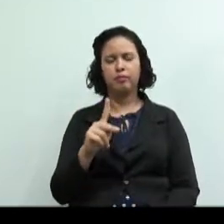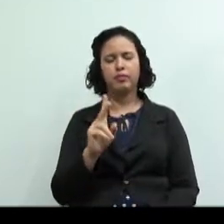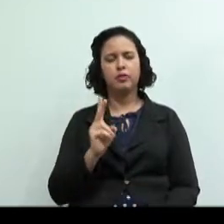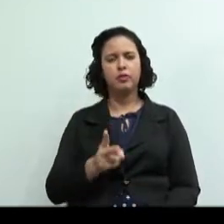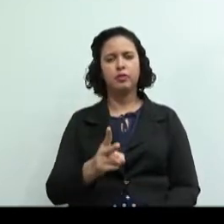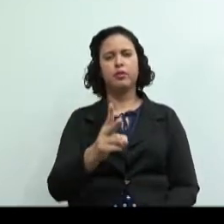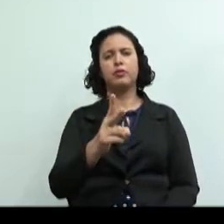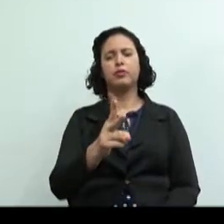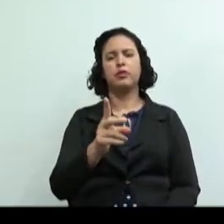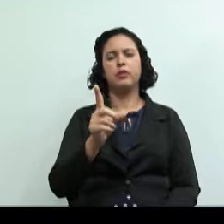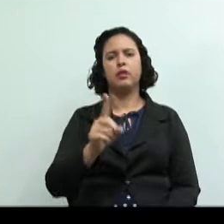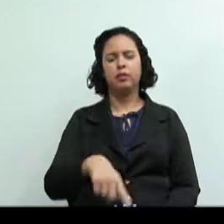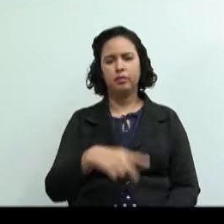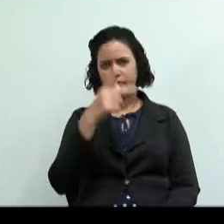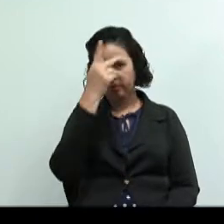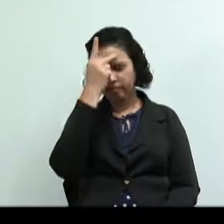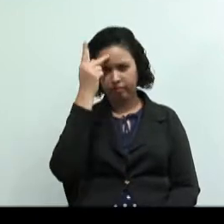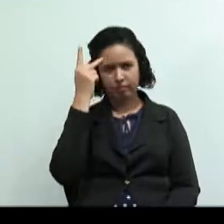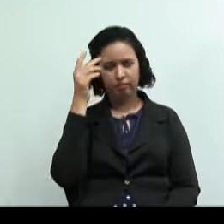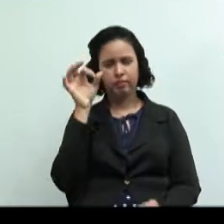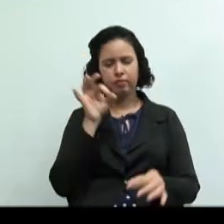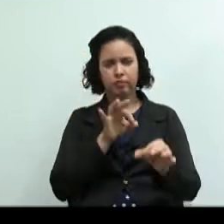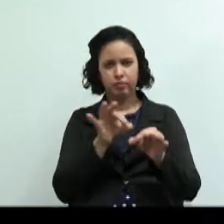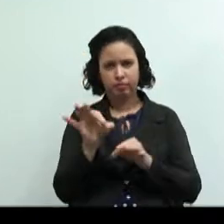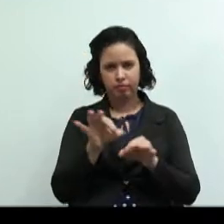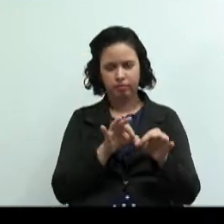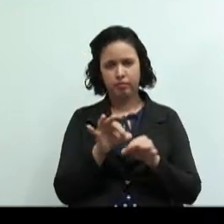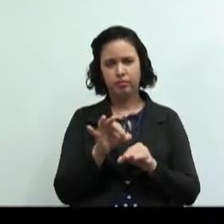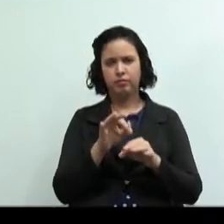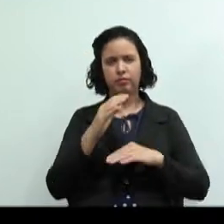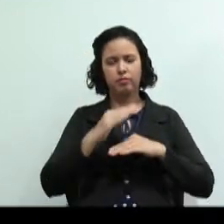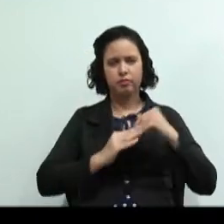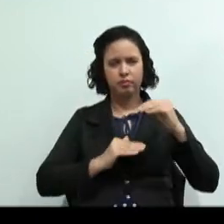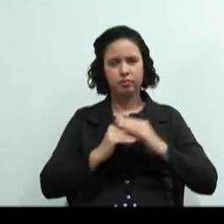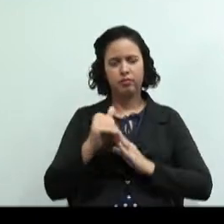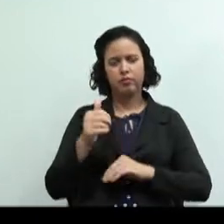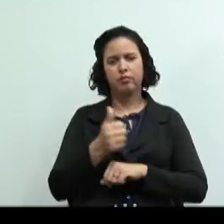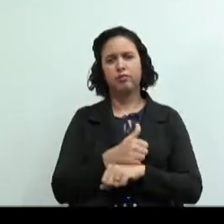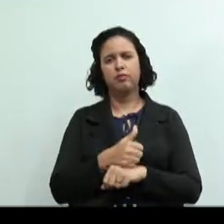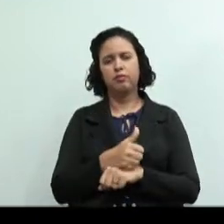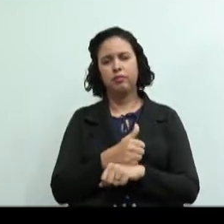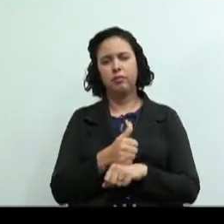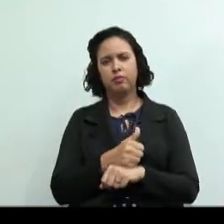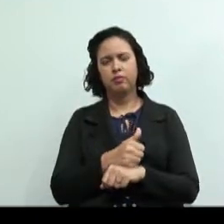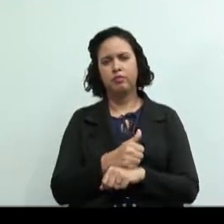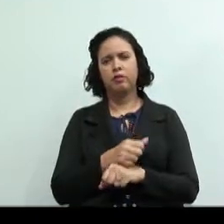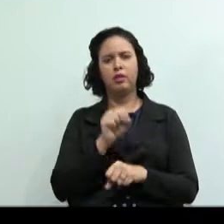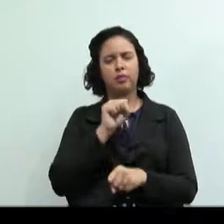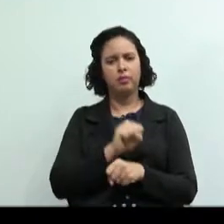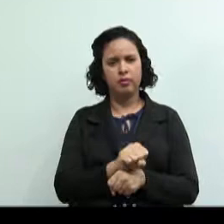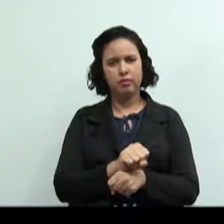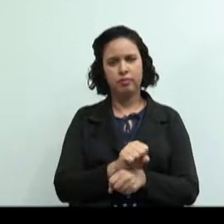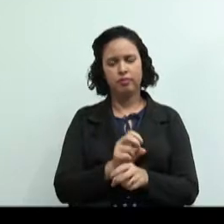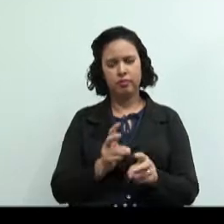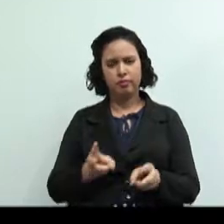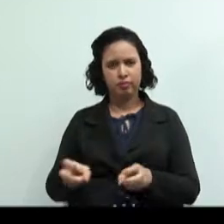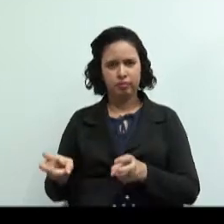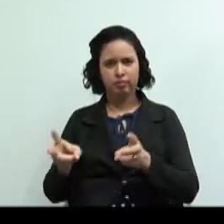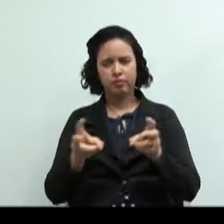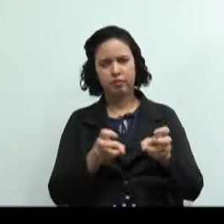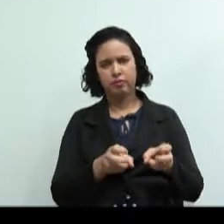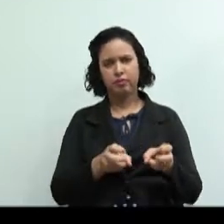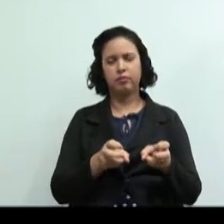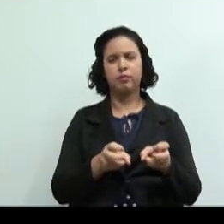iniciativas de trabalhadores organizados, capacitados, cansados da exploração ou de